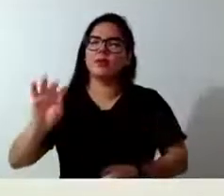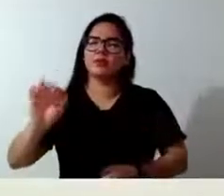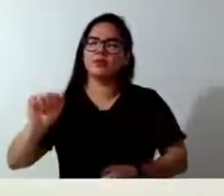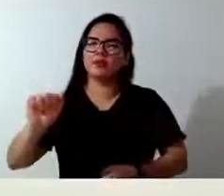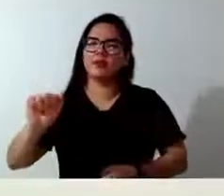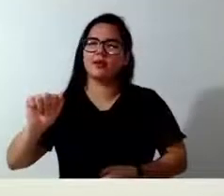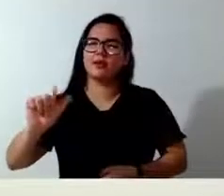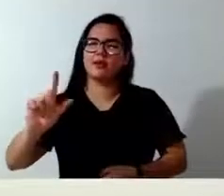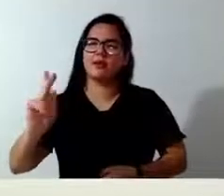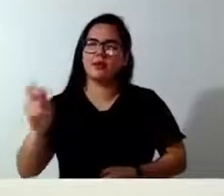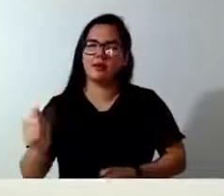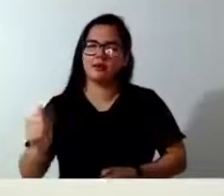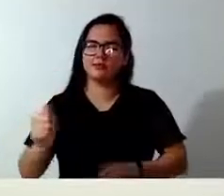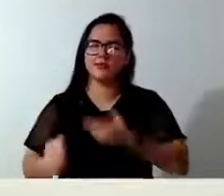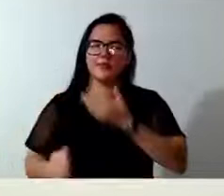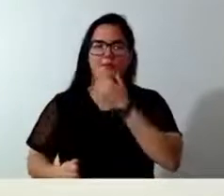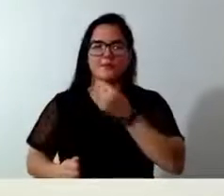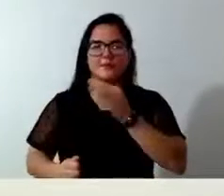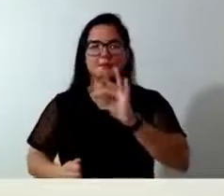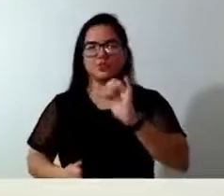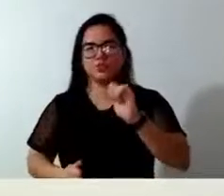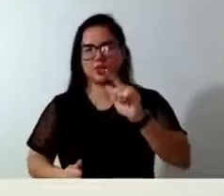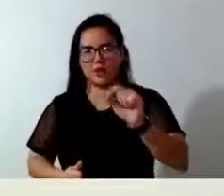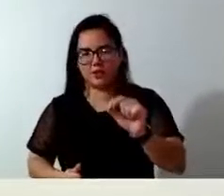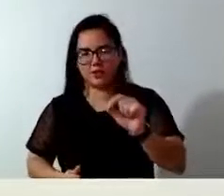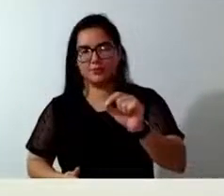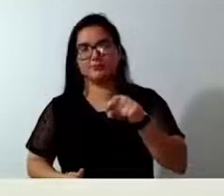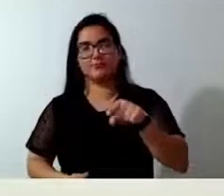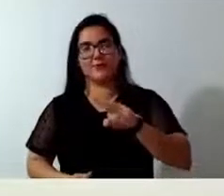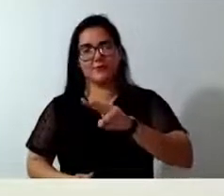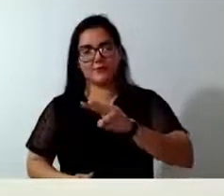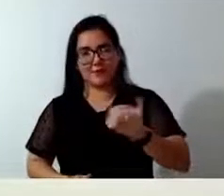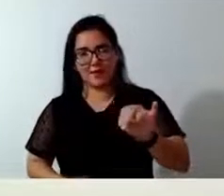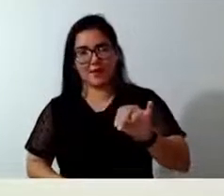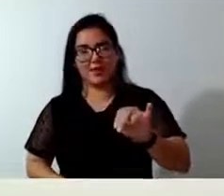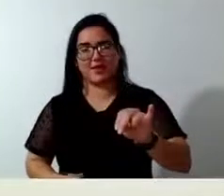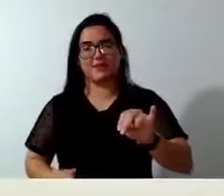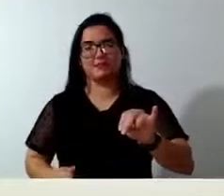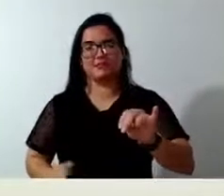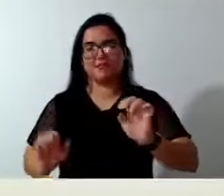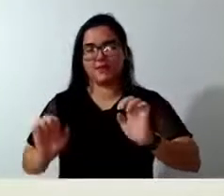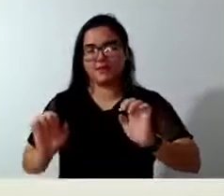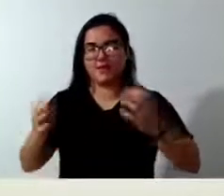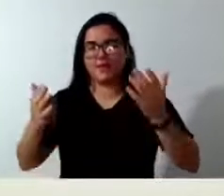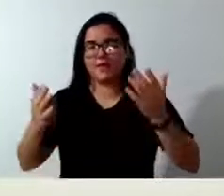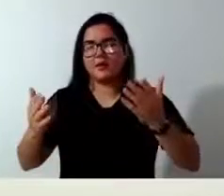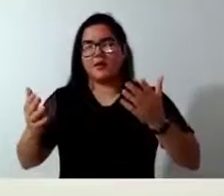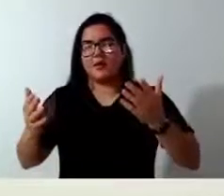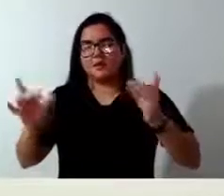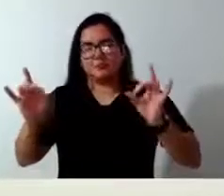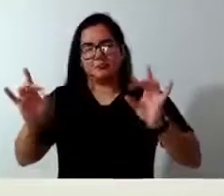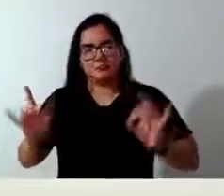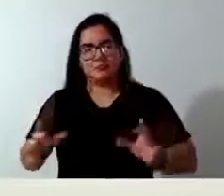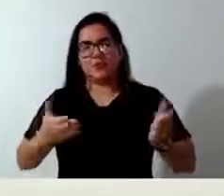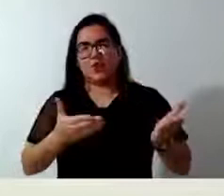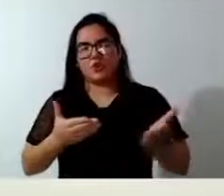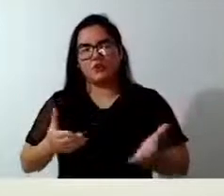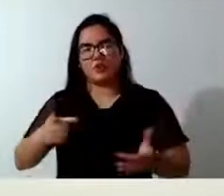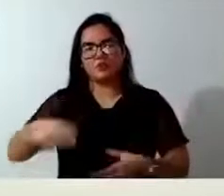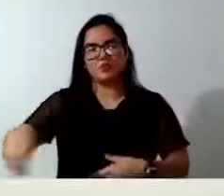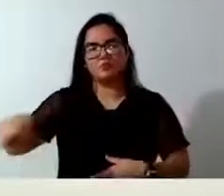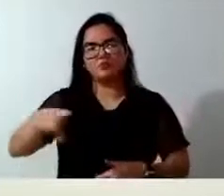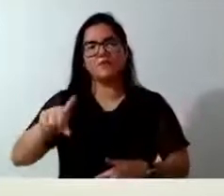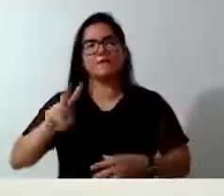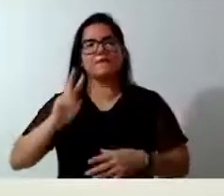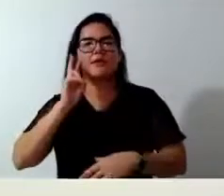do Thiago lá também. vai ser um evento grande. Então, já deixo o convite para todos os vereadores e para toda a população de